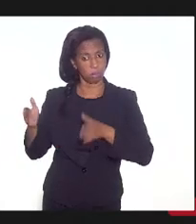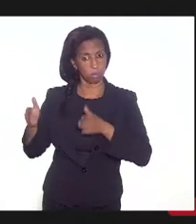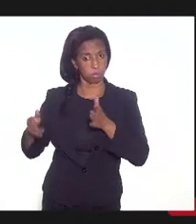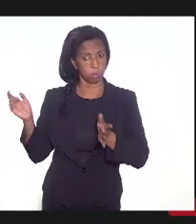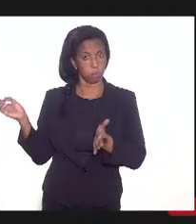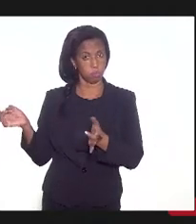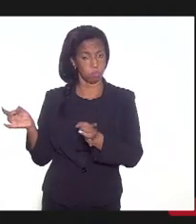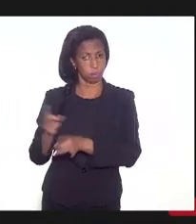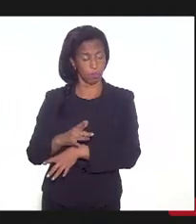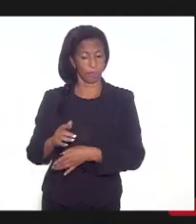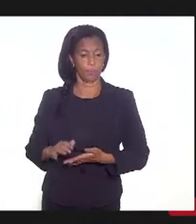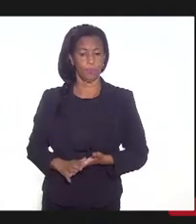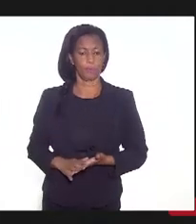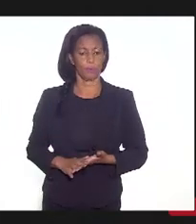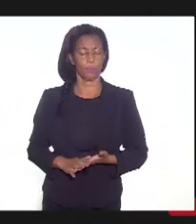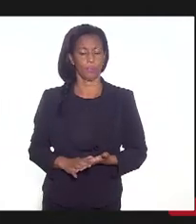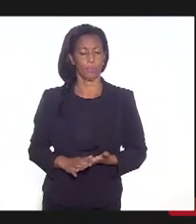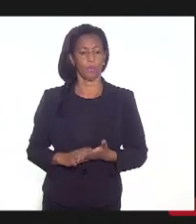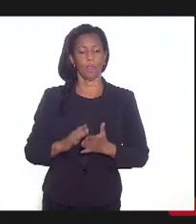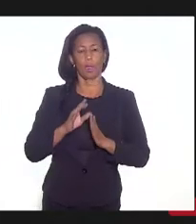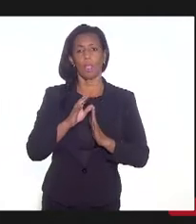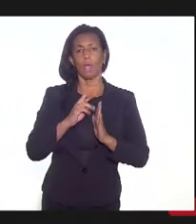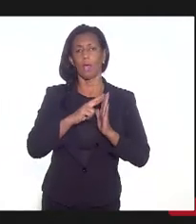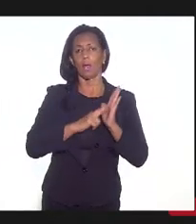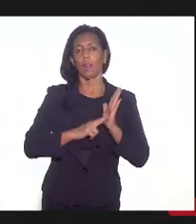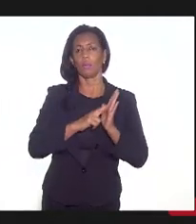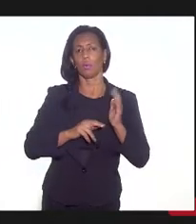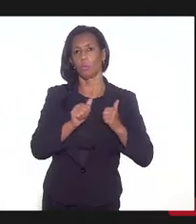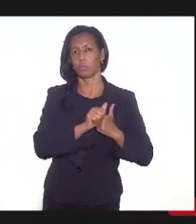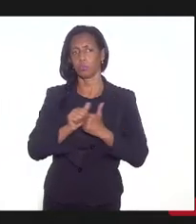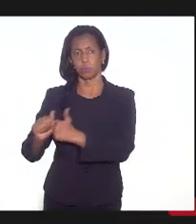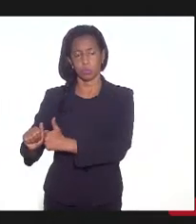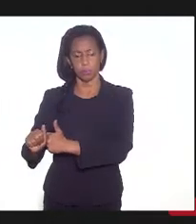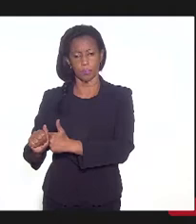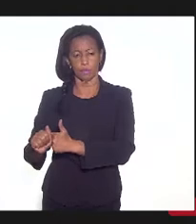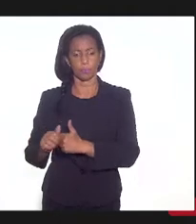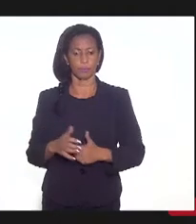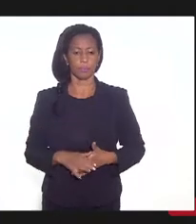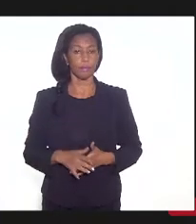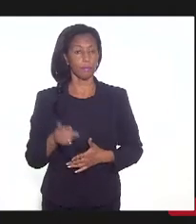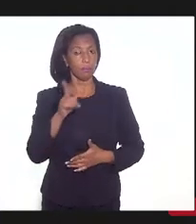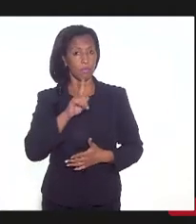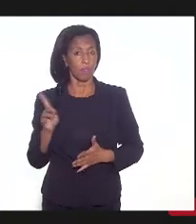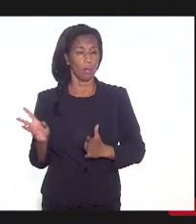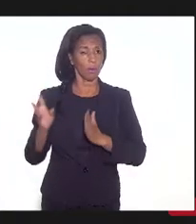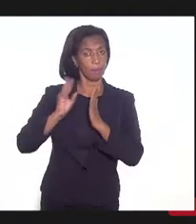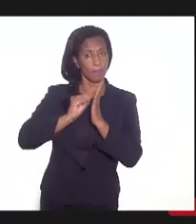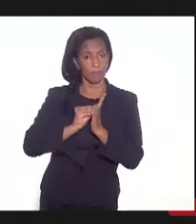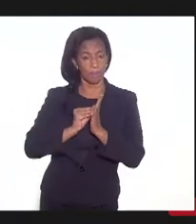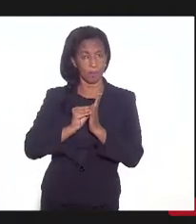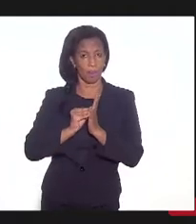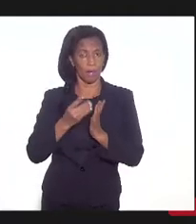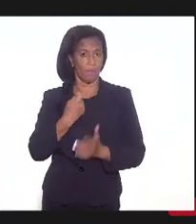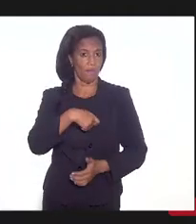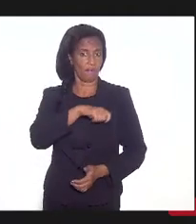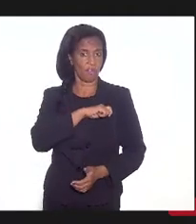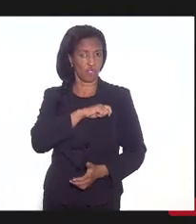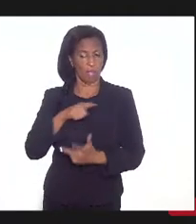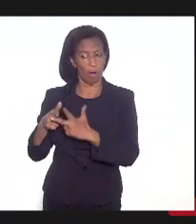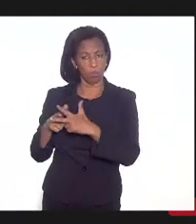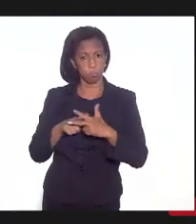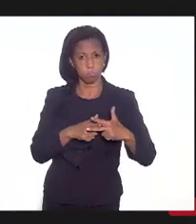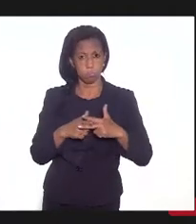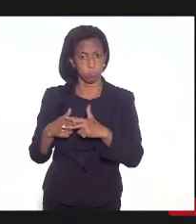relatórios de acompanhamento, basicamente. Não implementar as medidas de ajuste fiscal nos prazos e formas